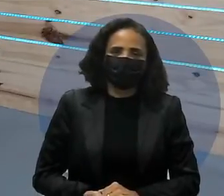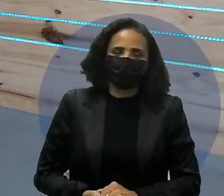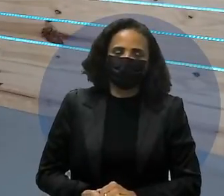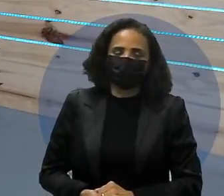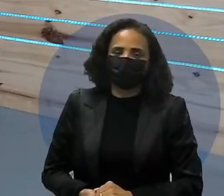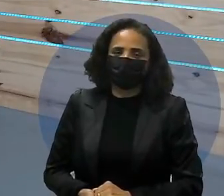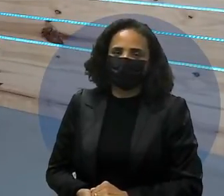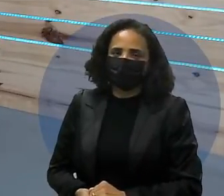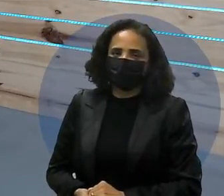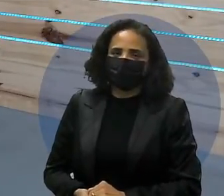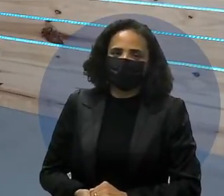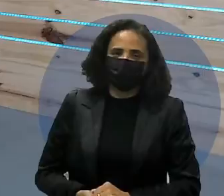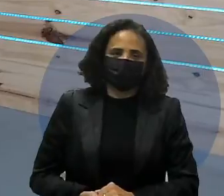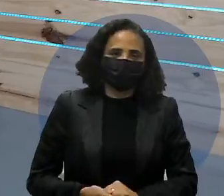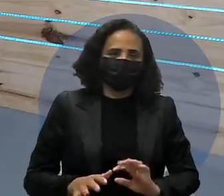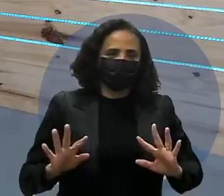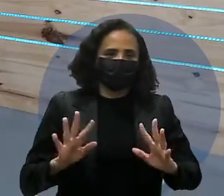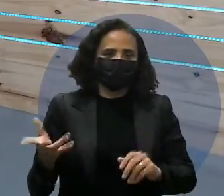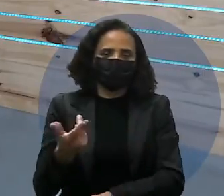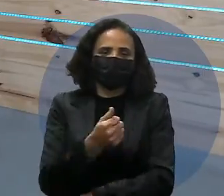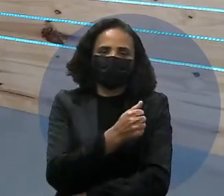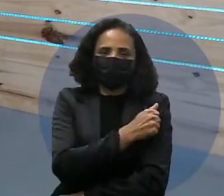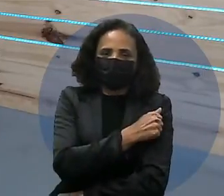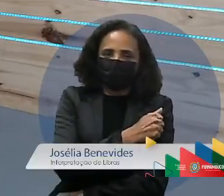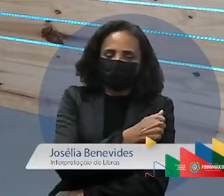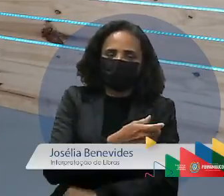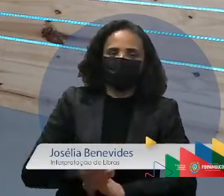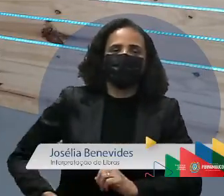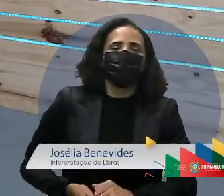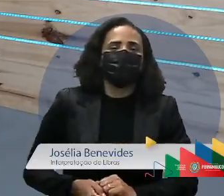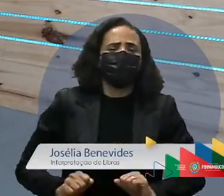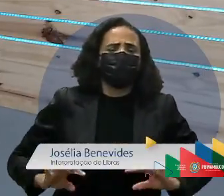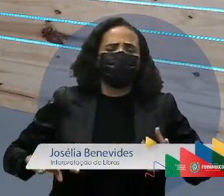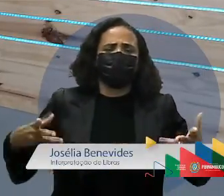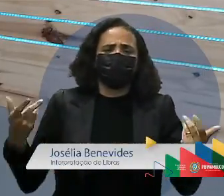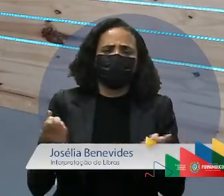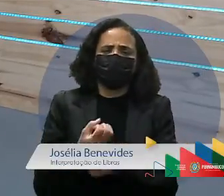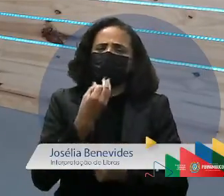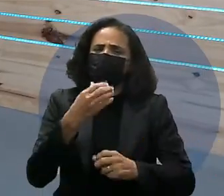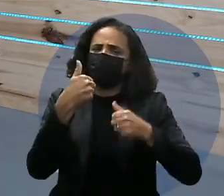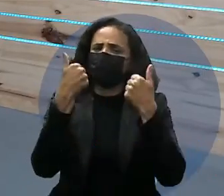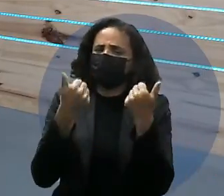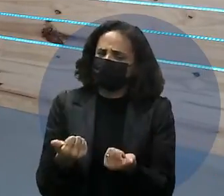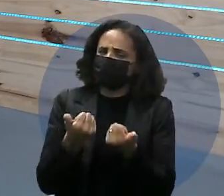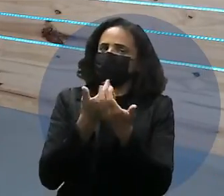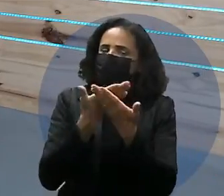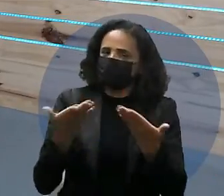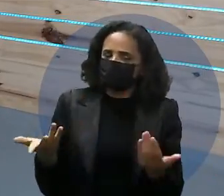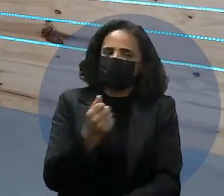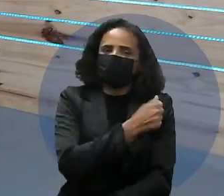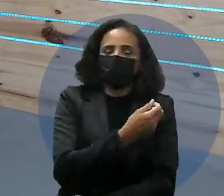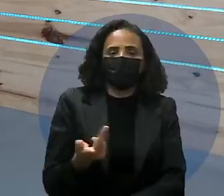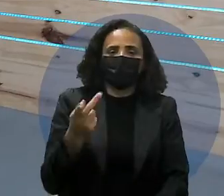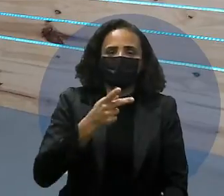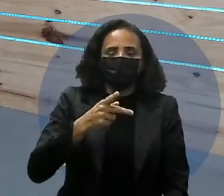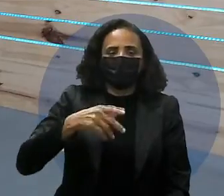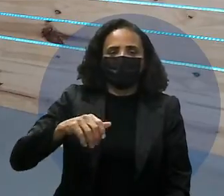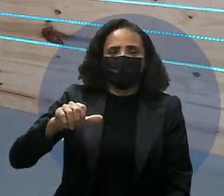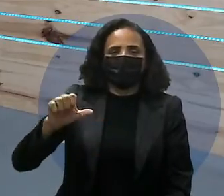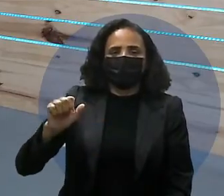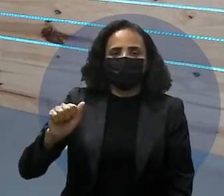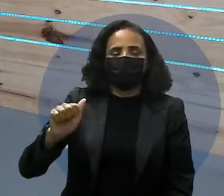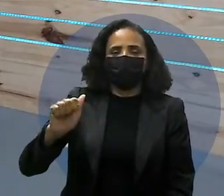Olá estudantes, como vocês estão hoje? Olá estudantes, como vão vocês? Eu sou a professora Sabrina